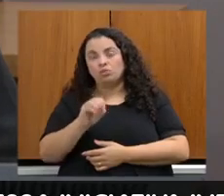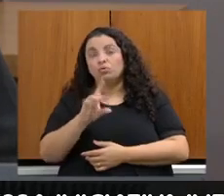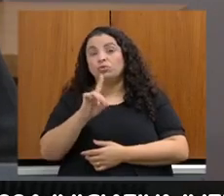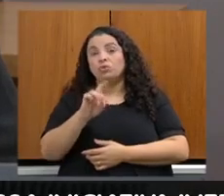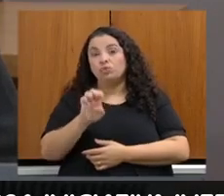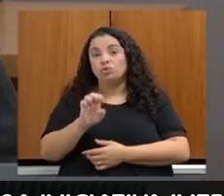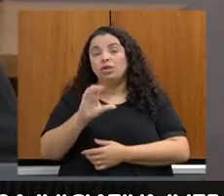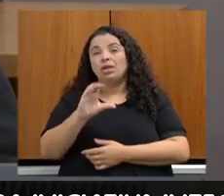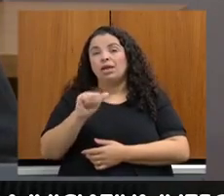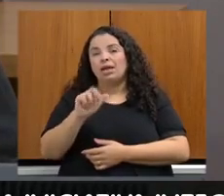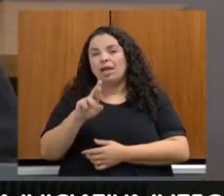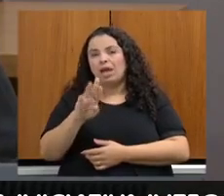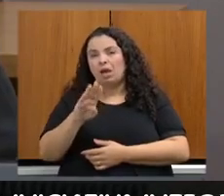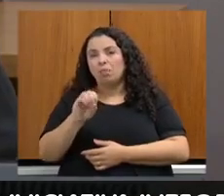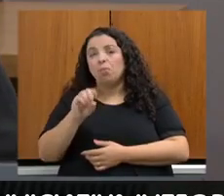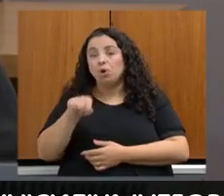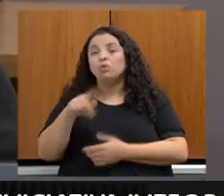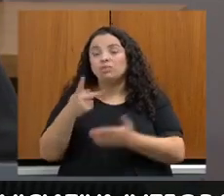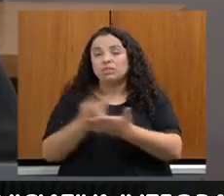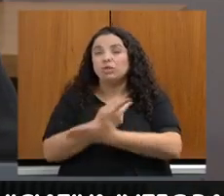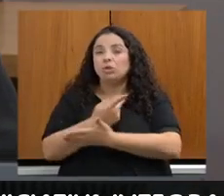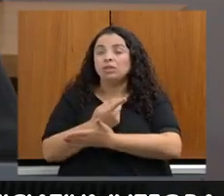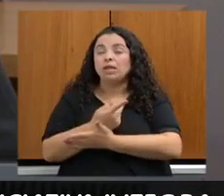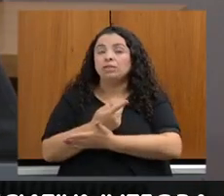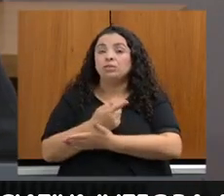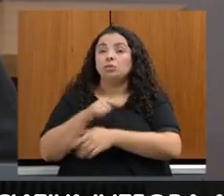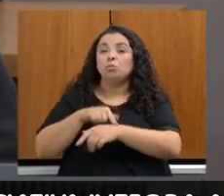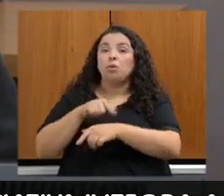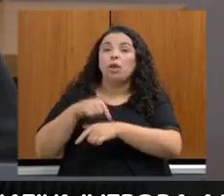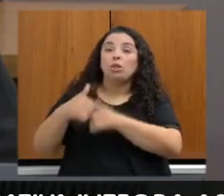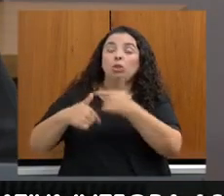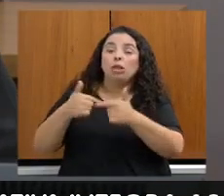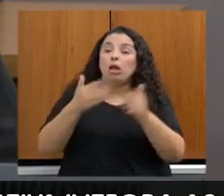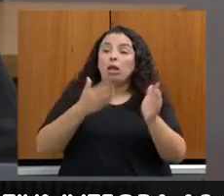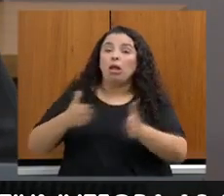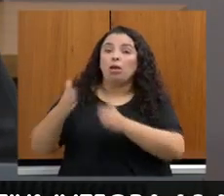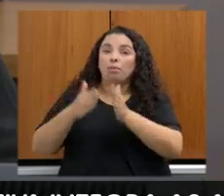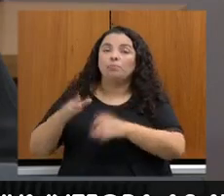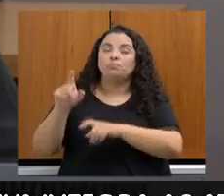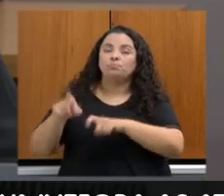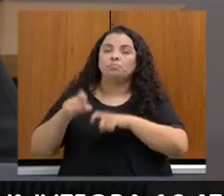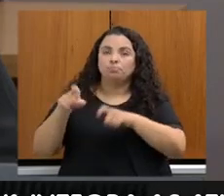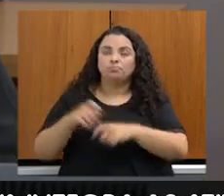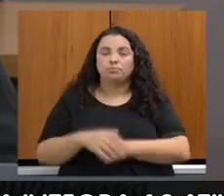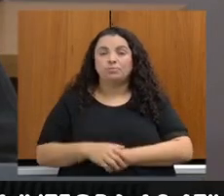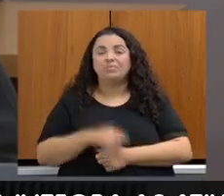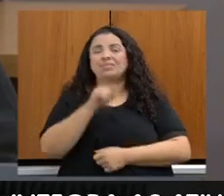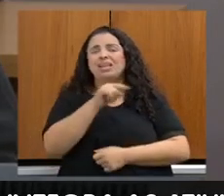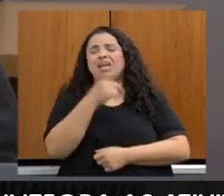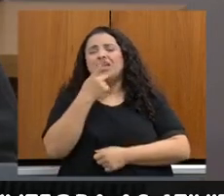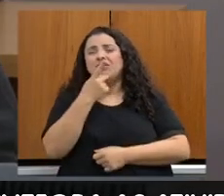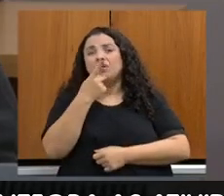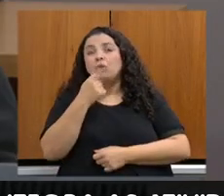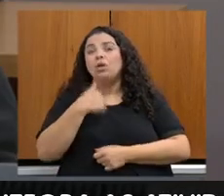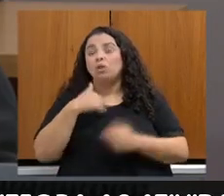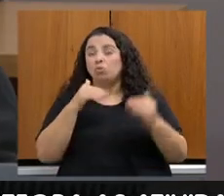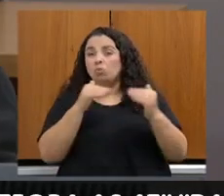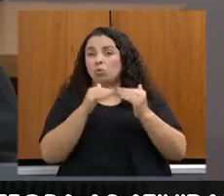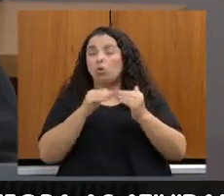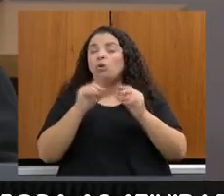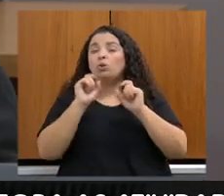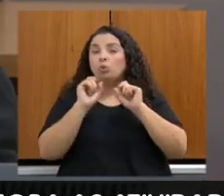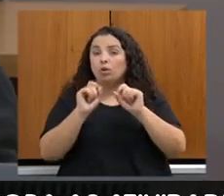E uma observação que a Mariana fez, e eu vou corroborar aqui com a fala dela, é que muitas dessas